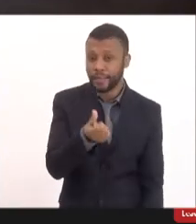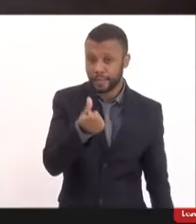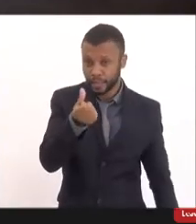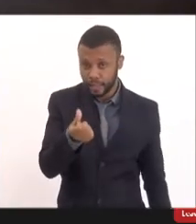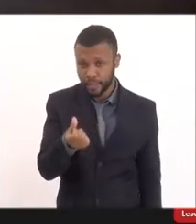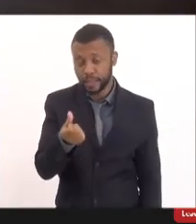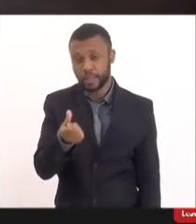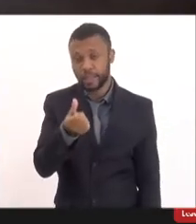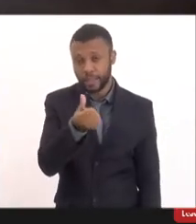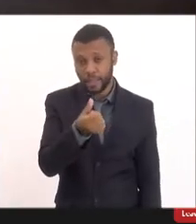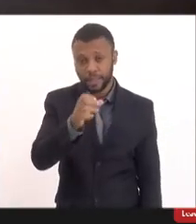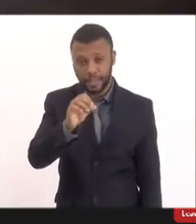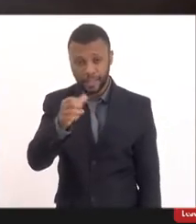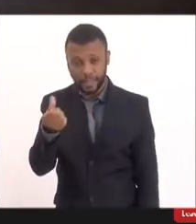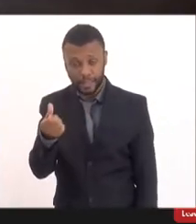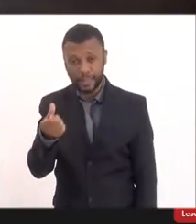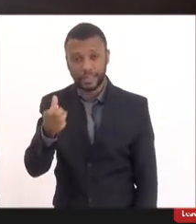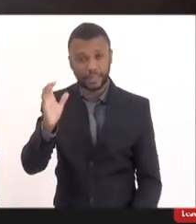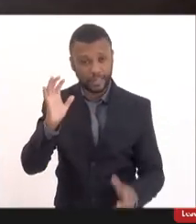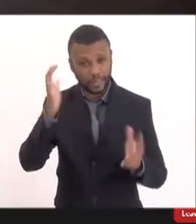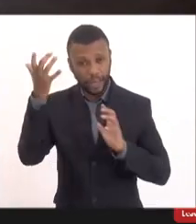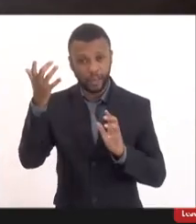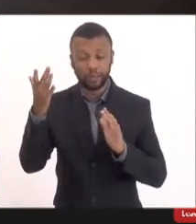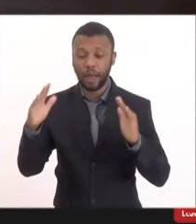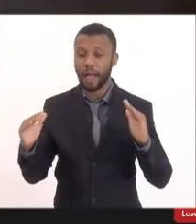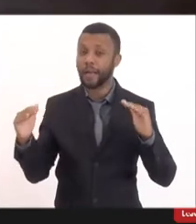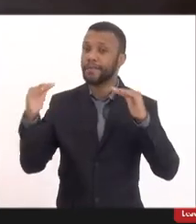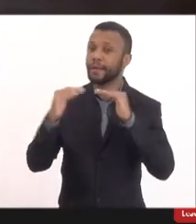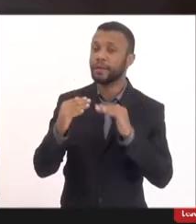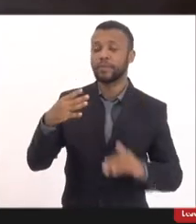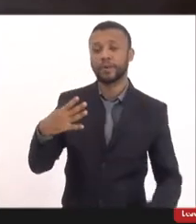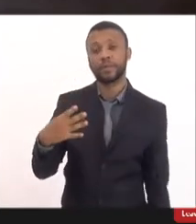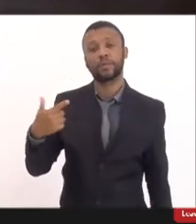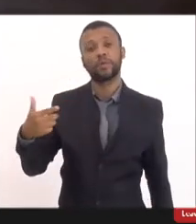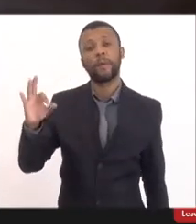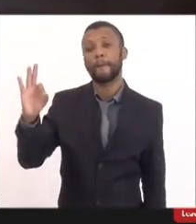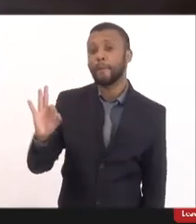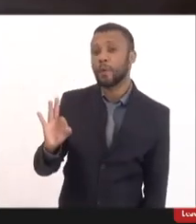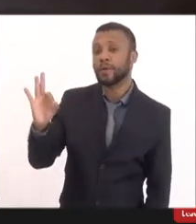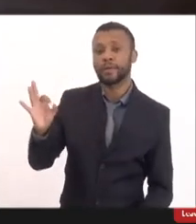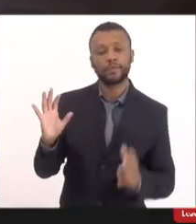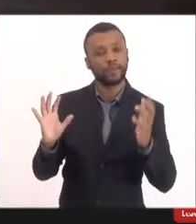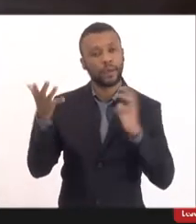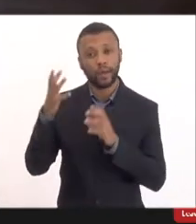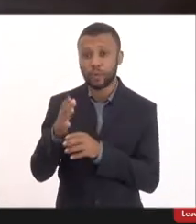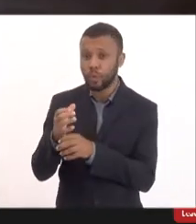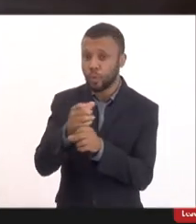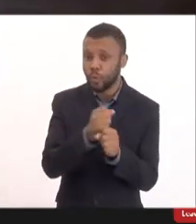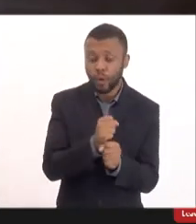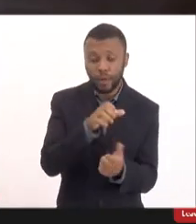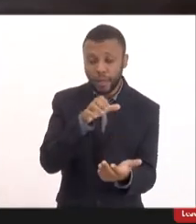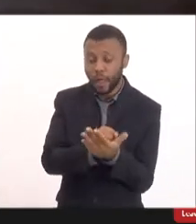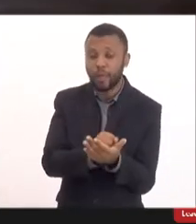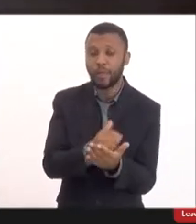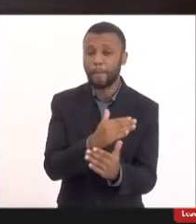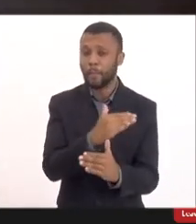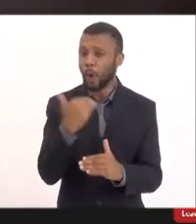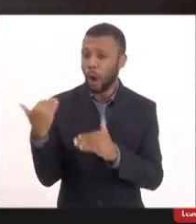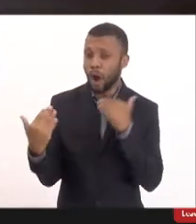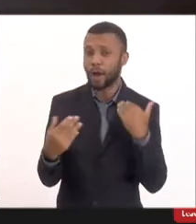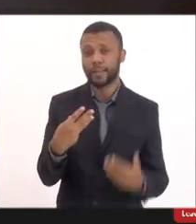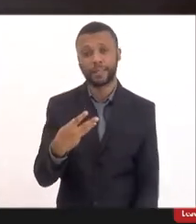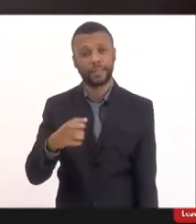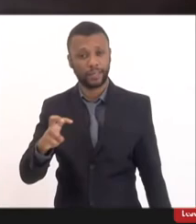equivalente a 42% dos casos totais e registrados 35 óbitos não foram